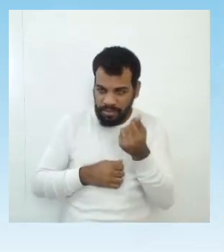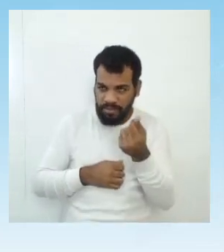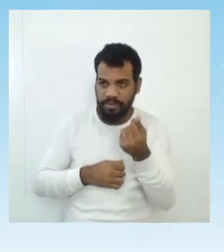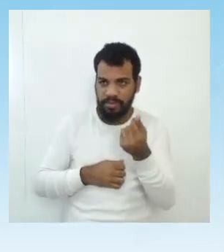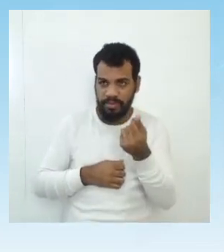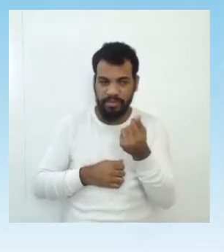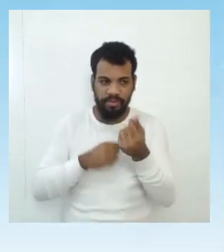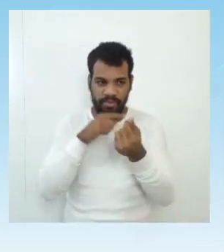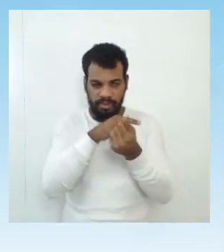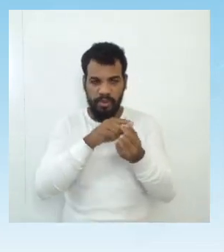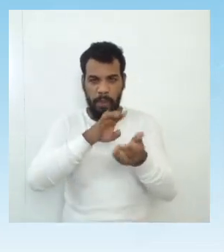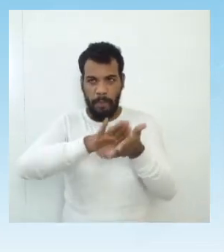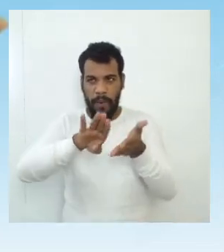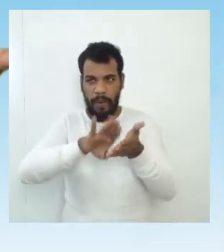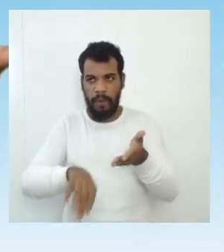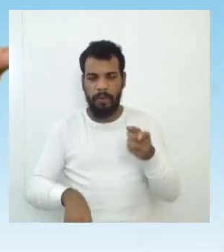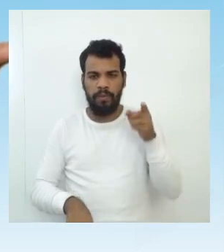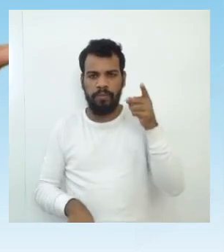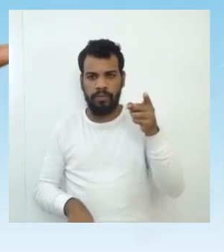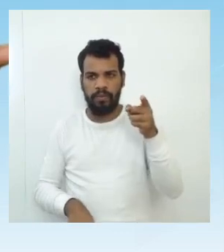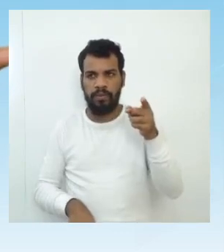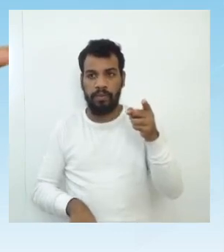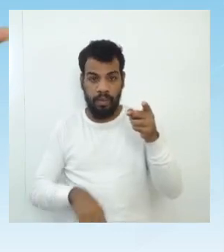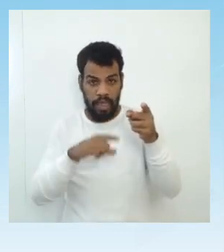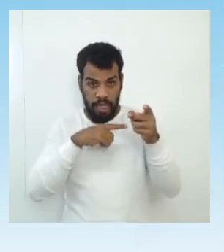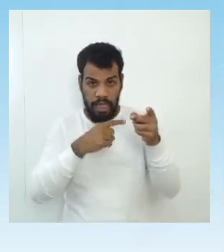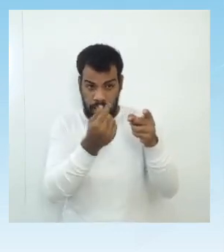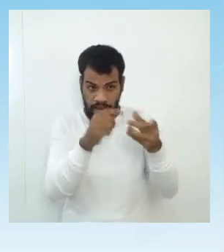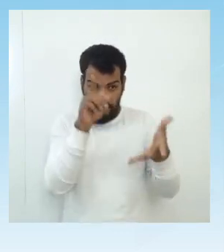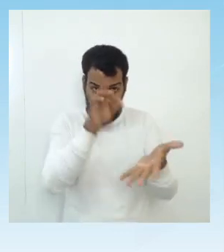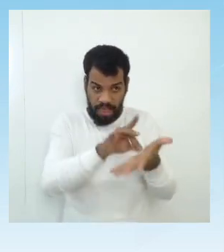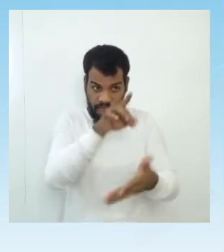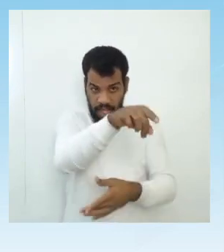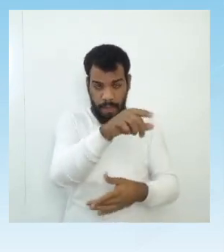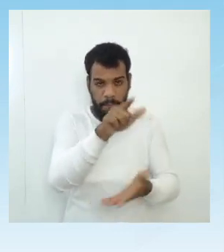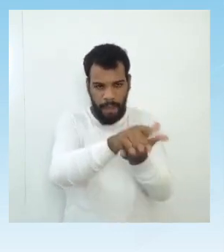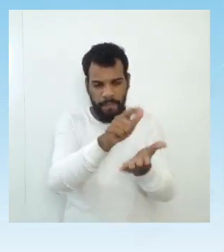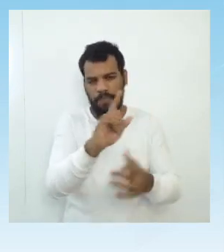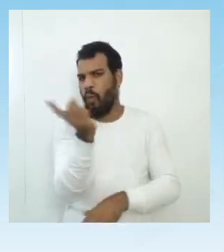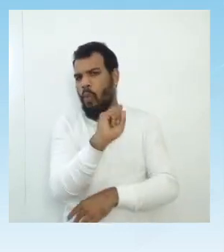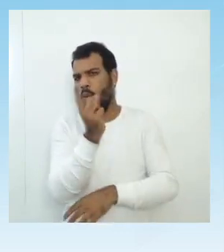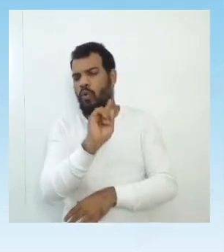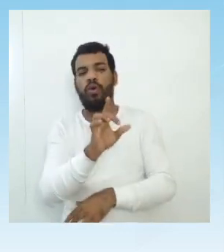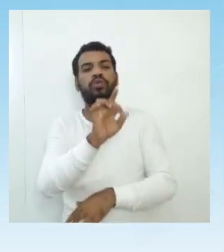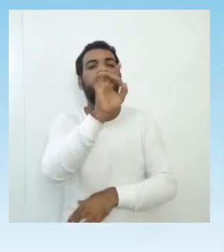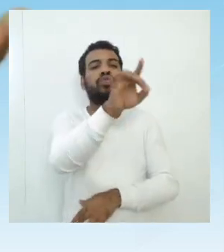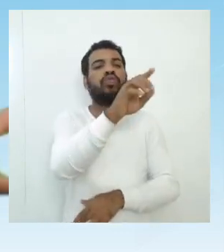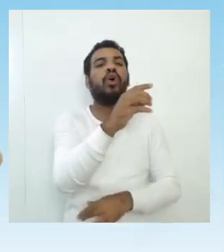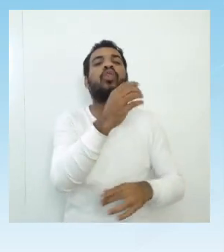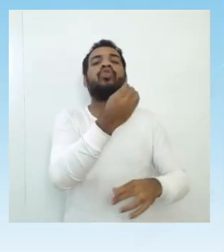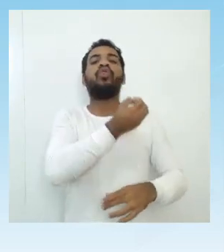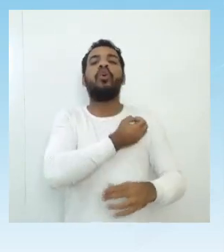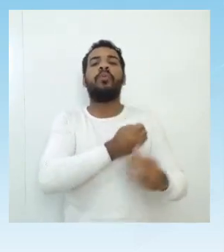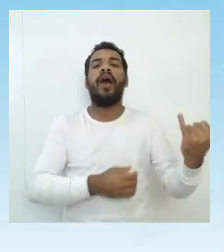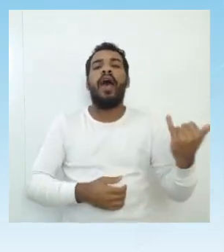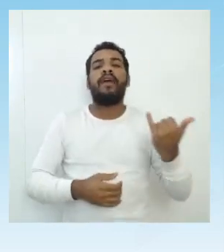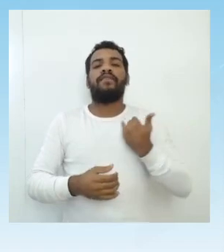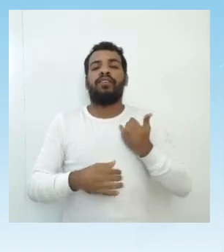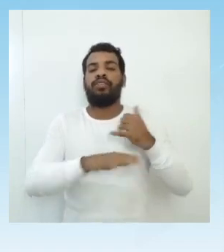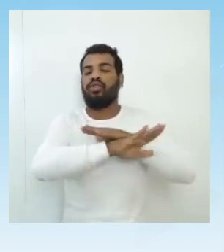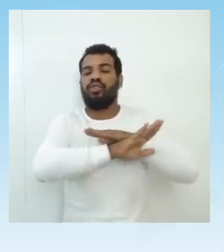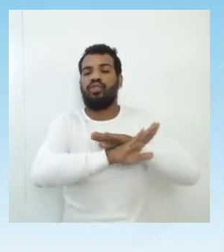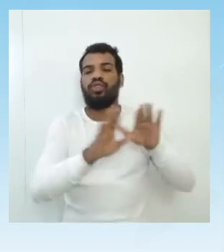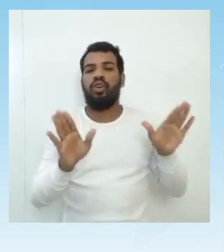nossa conta corrente, ele não existe fisicamente. Ele é apenas uma informação armazenada em um